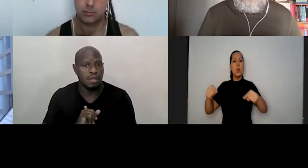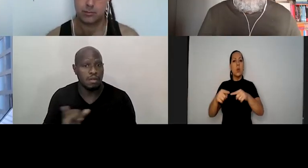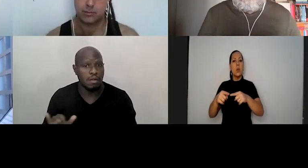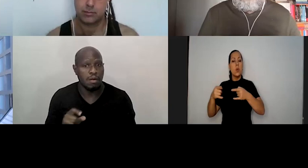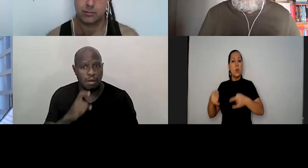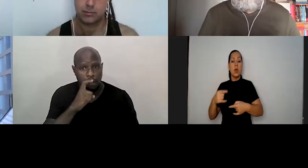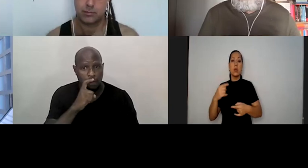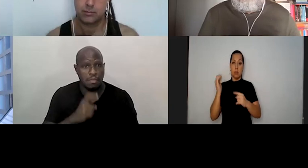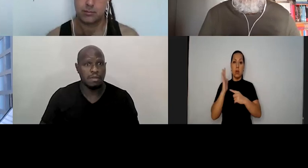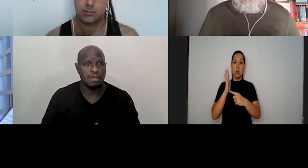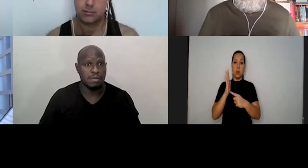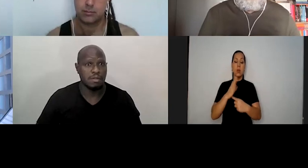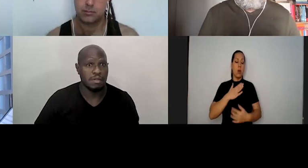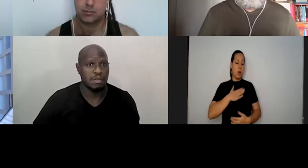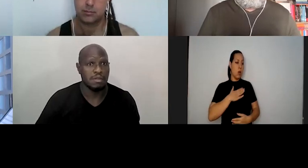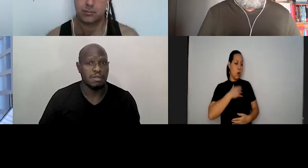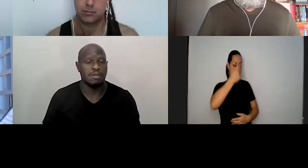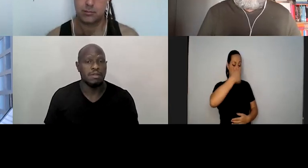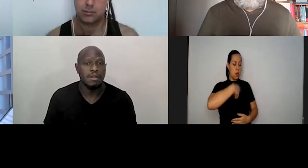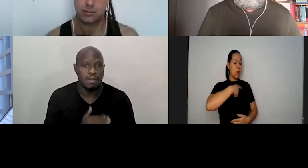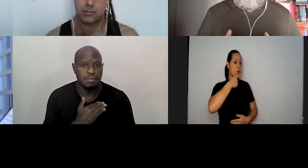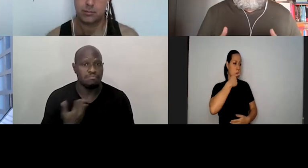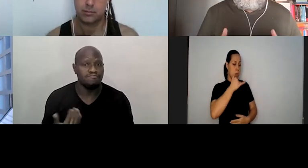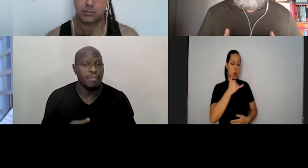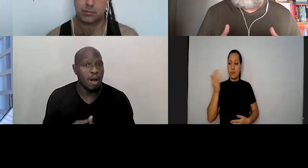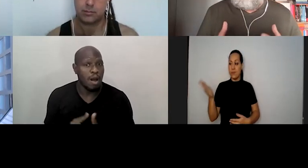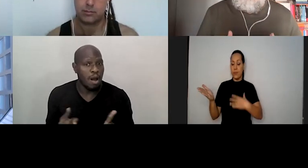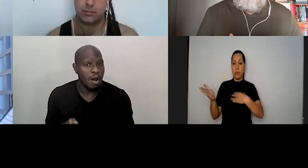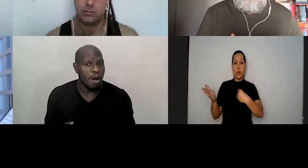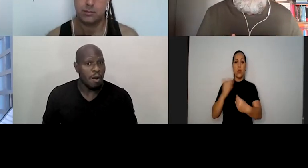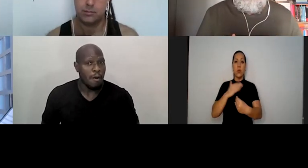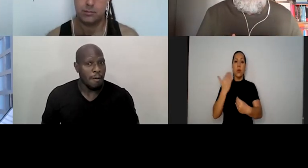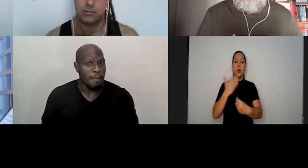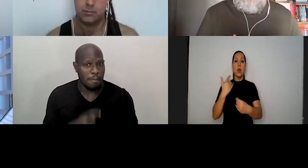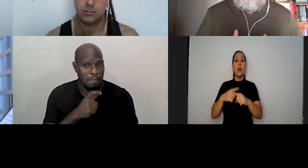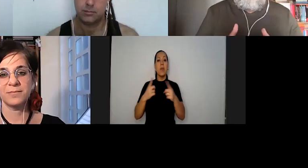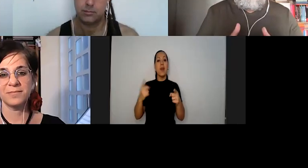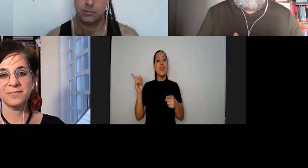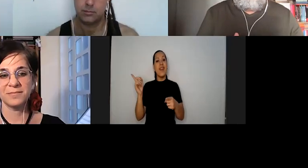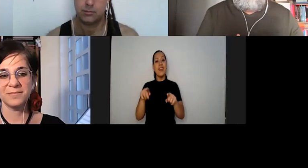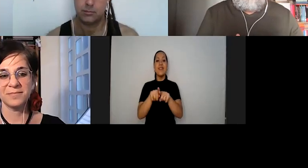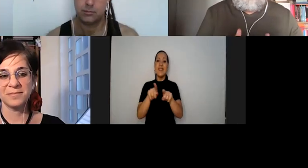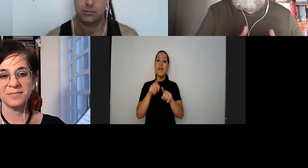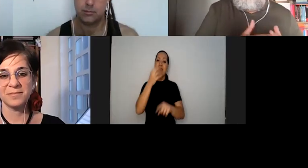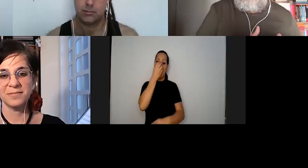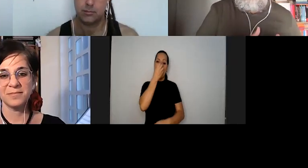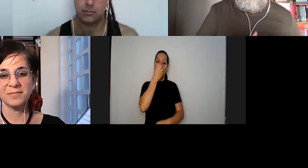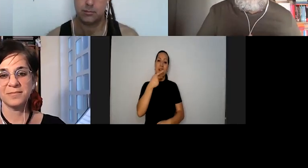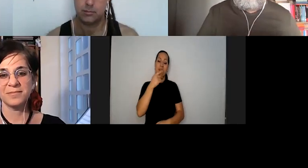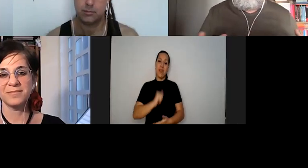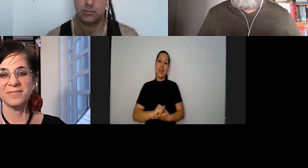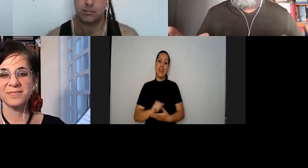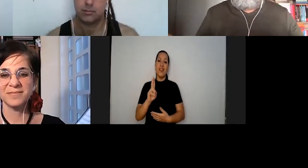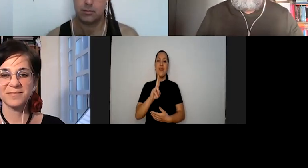da criança que tinha acabado de falecer, mas ele era palhaço e que ele se chamava Algodão,